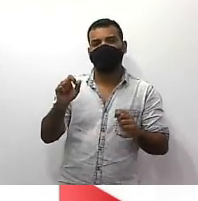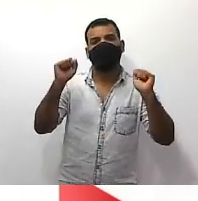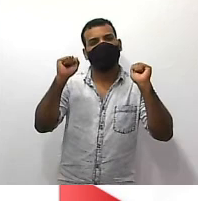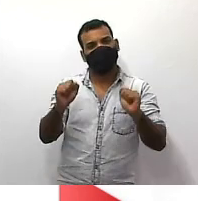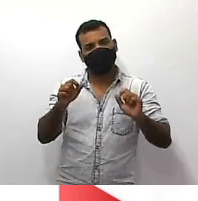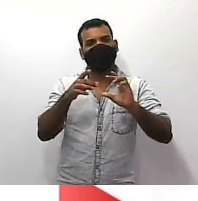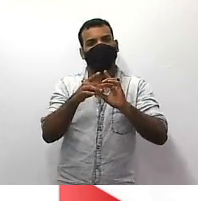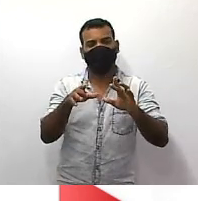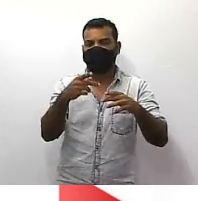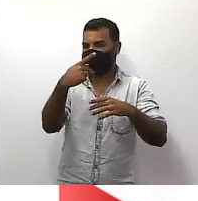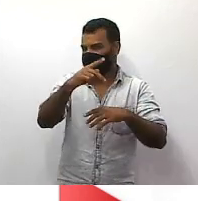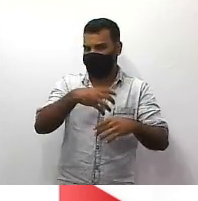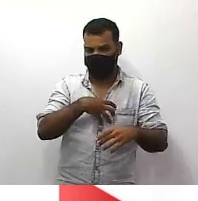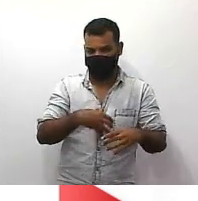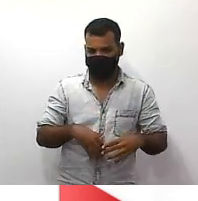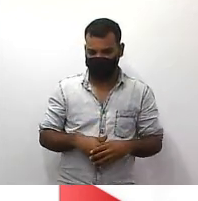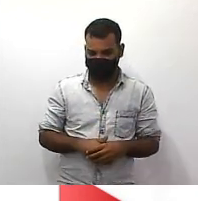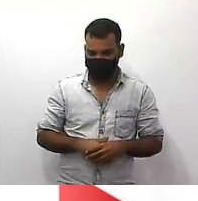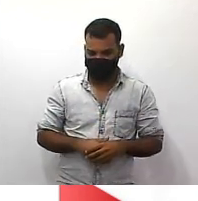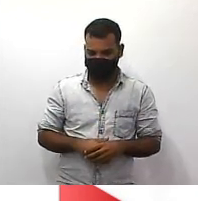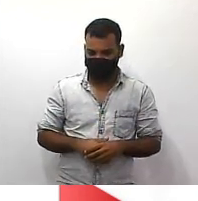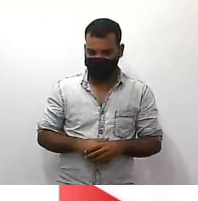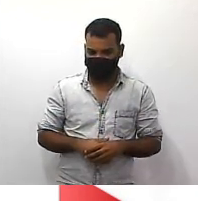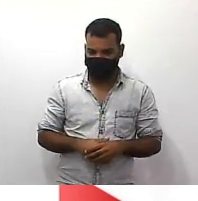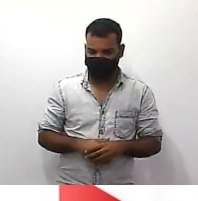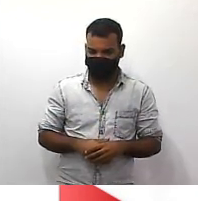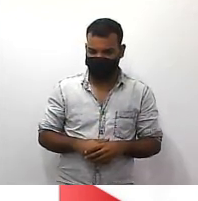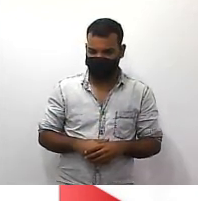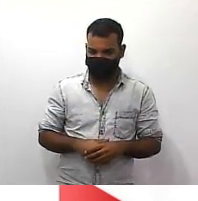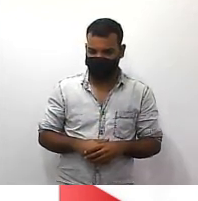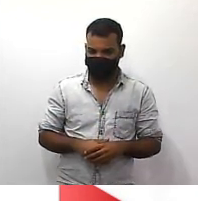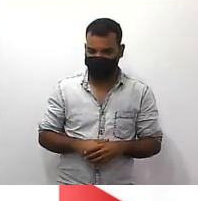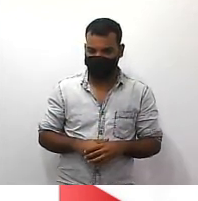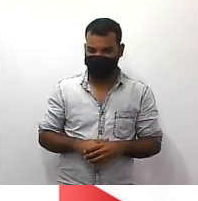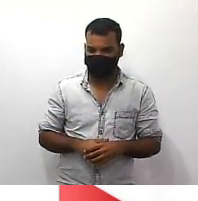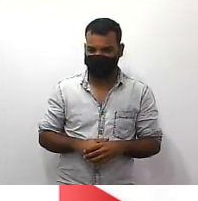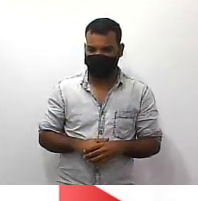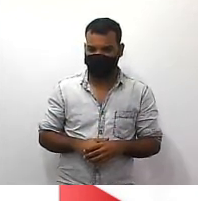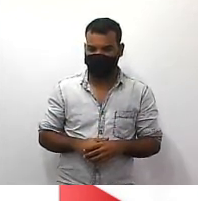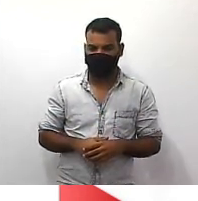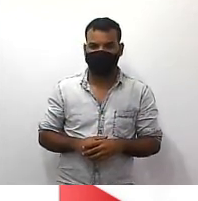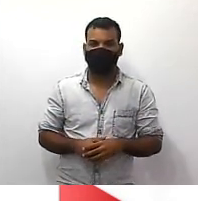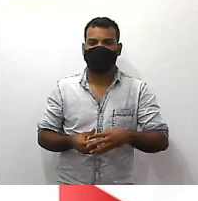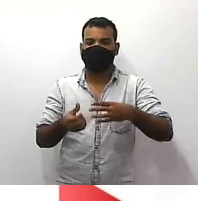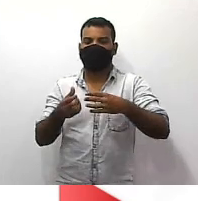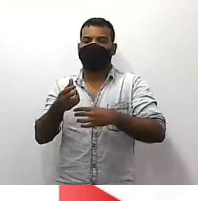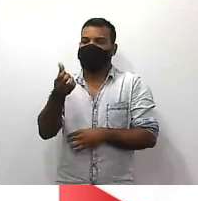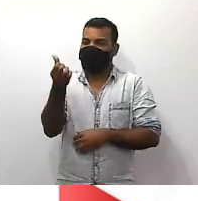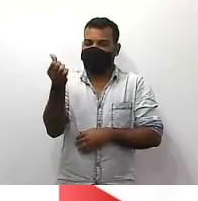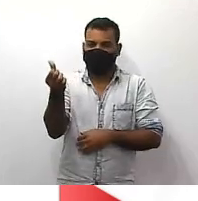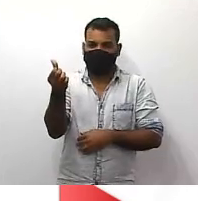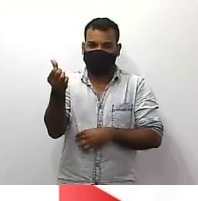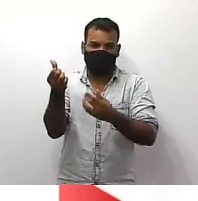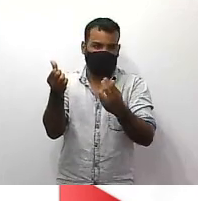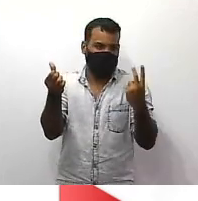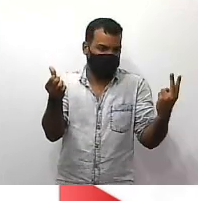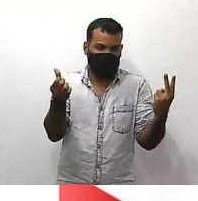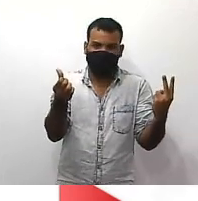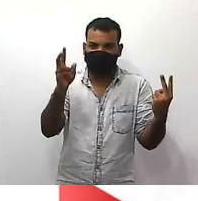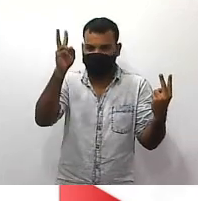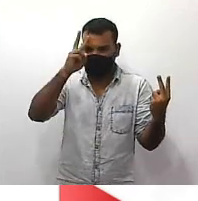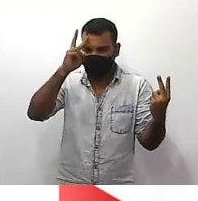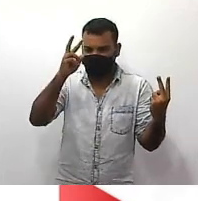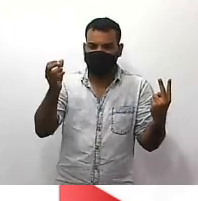da sua forma tá? meu jeito vai ser assim ó 6 6 dividido por 2 lembra que a gente acabou de fazer isso?